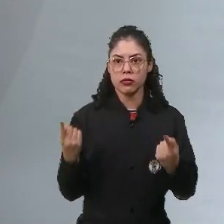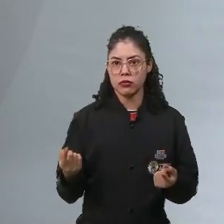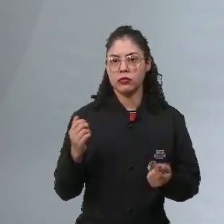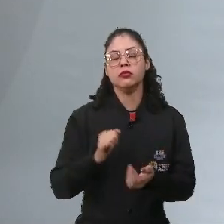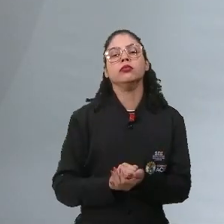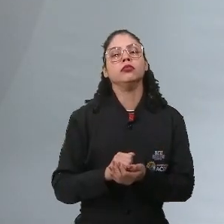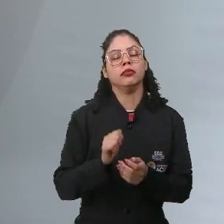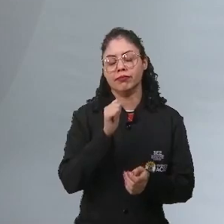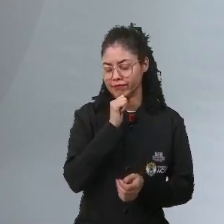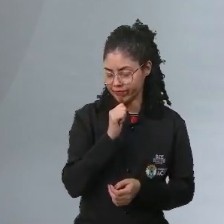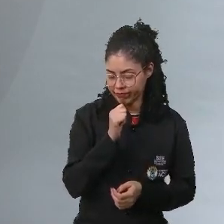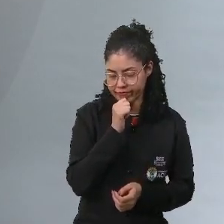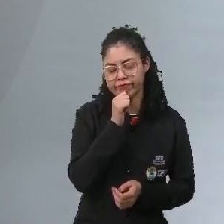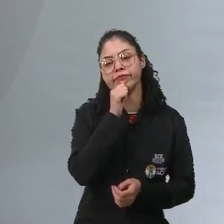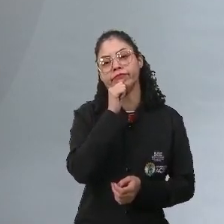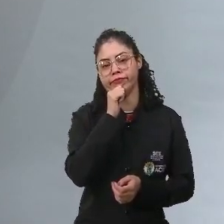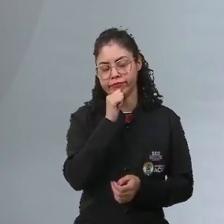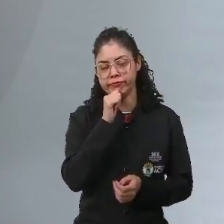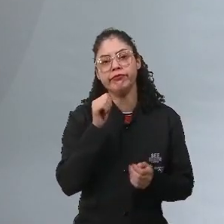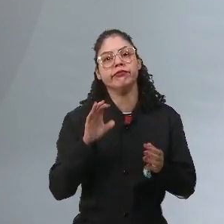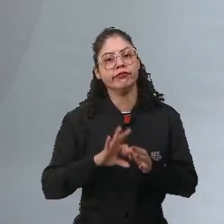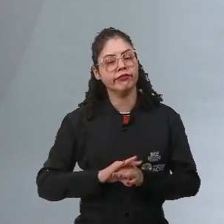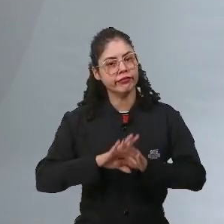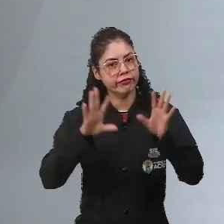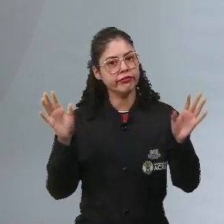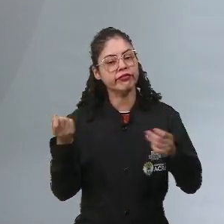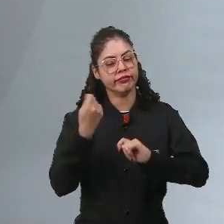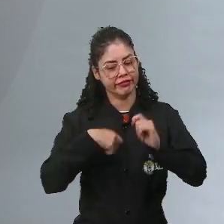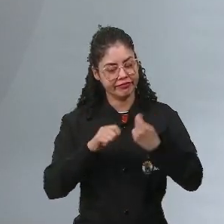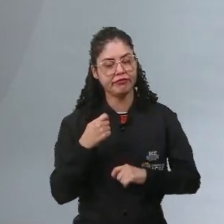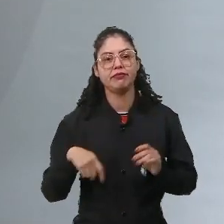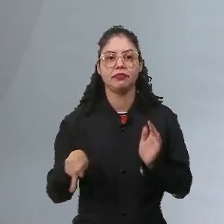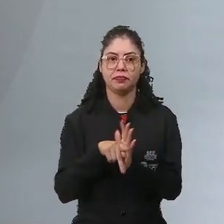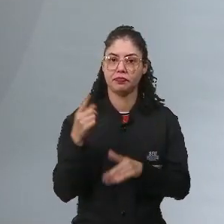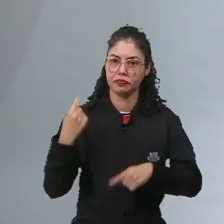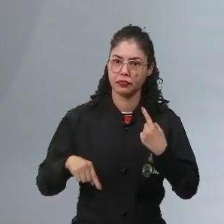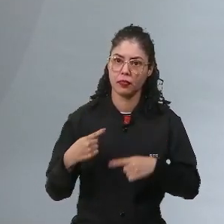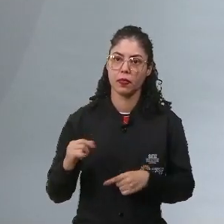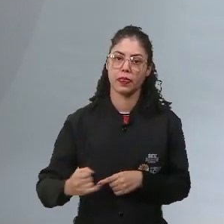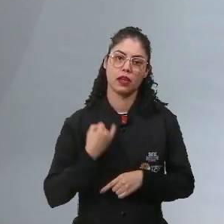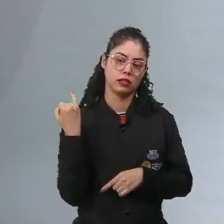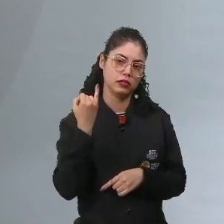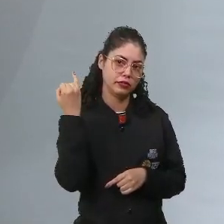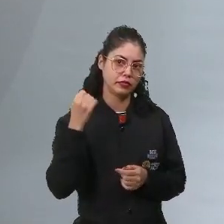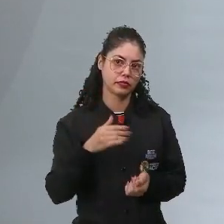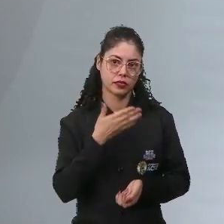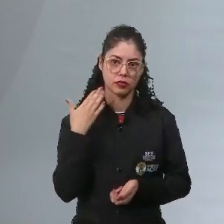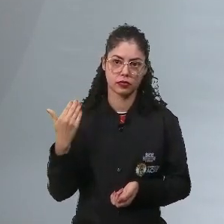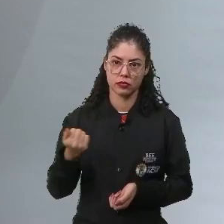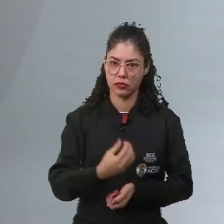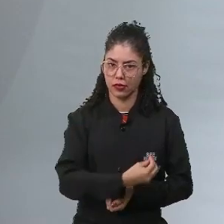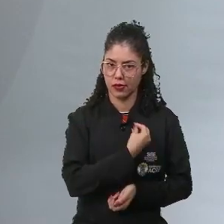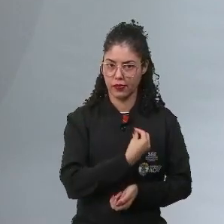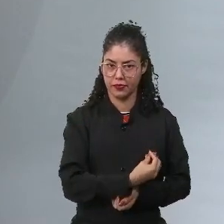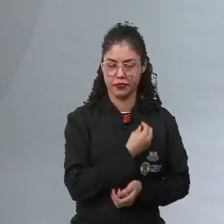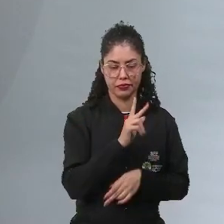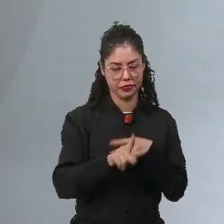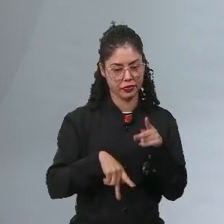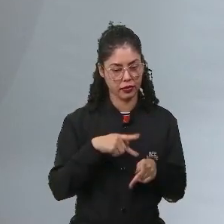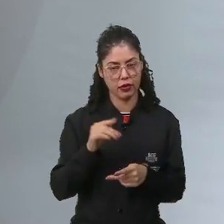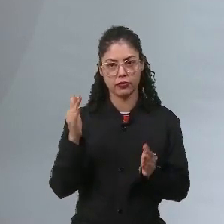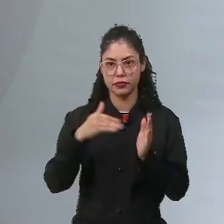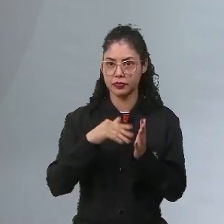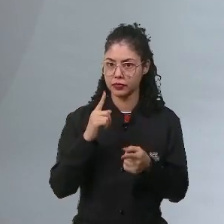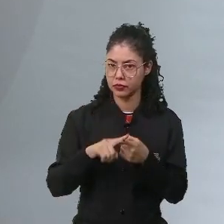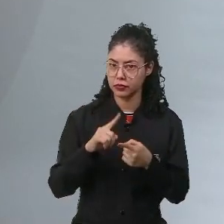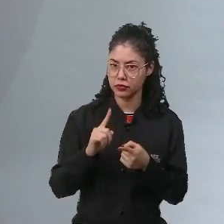Luís XVI ainda não abria uma liberdade econômica, liberdade política e, principalmente, não melhorava a vida dessa população. Até